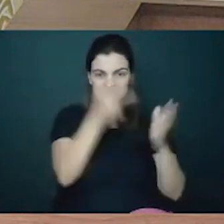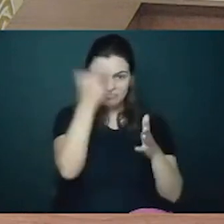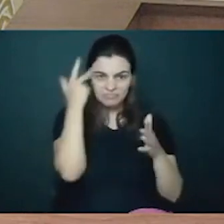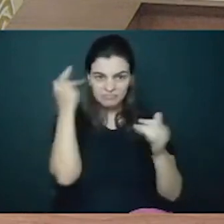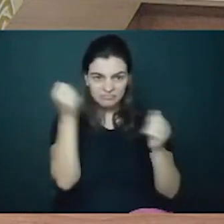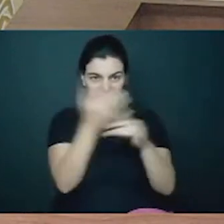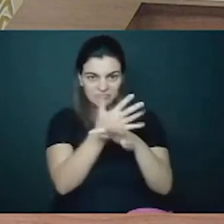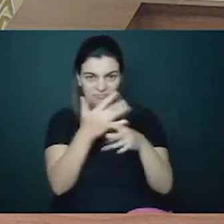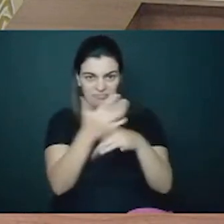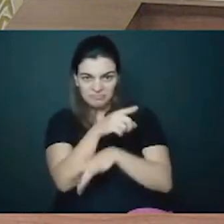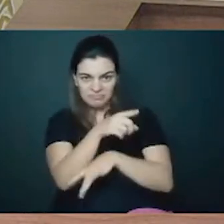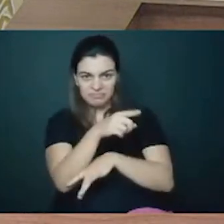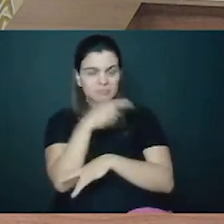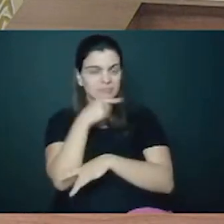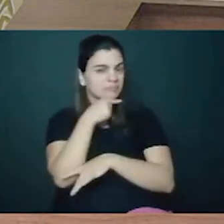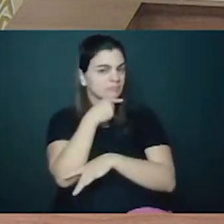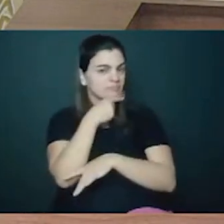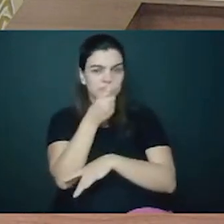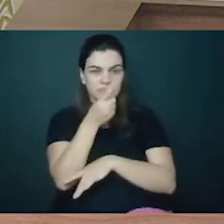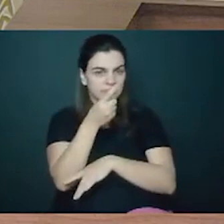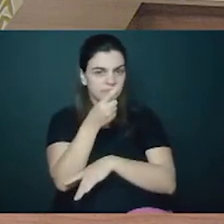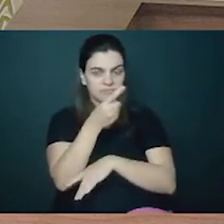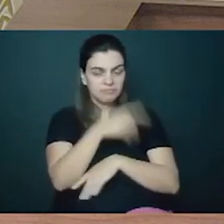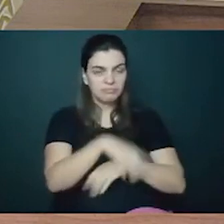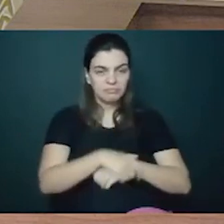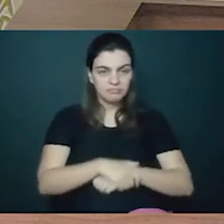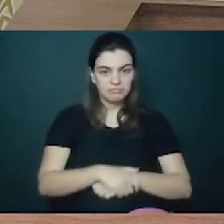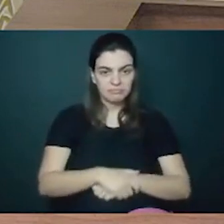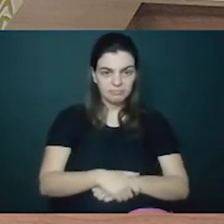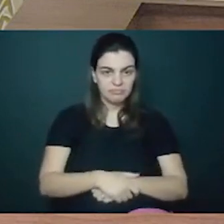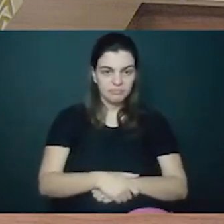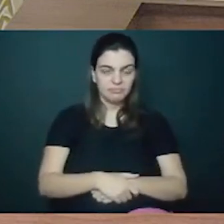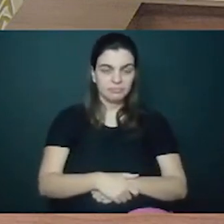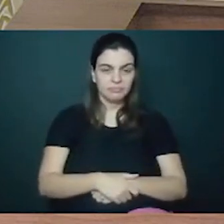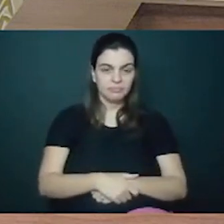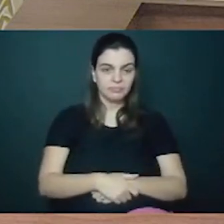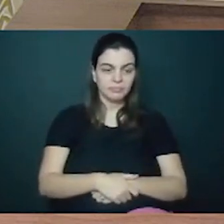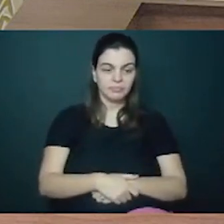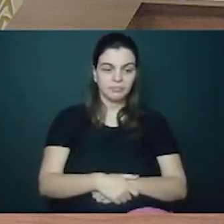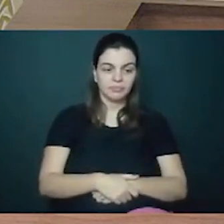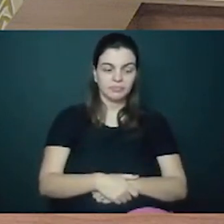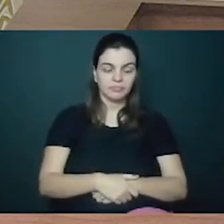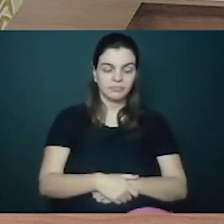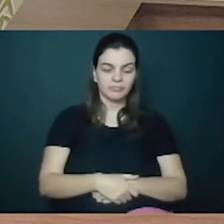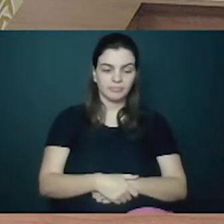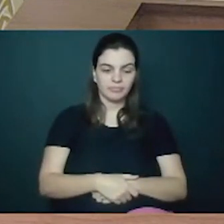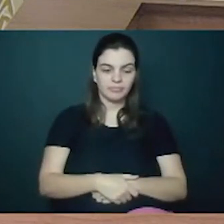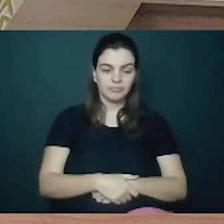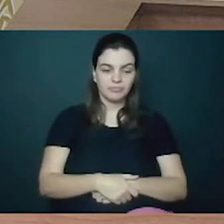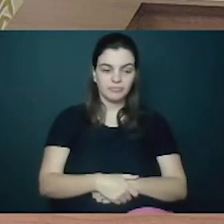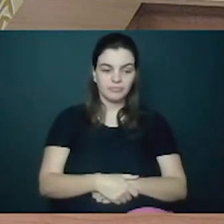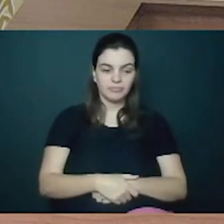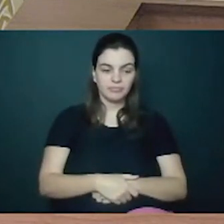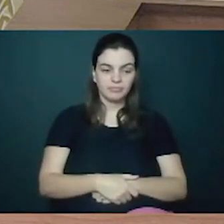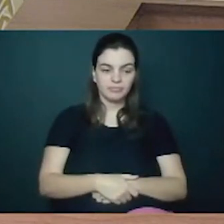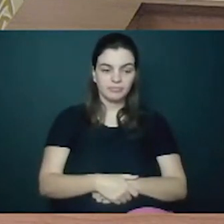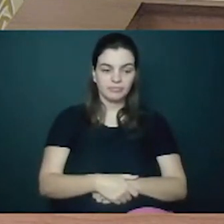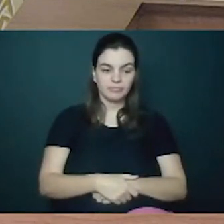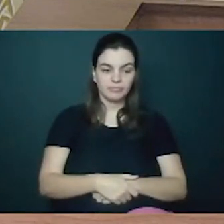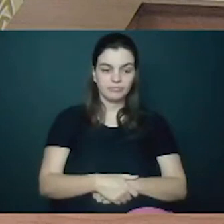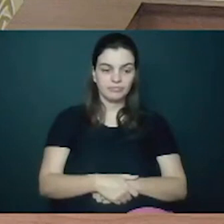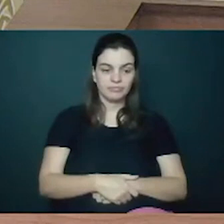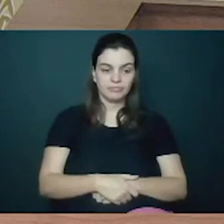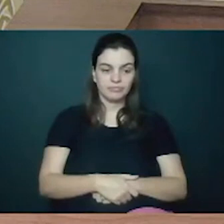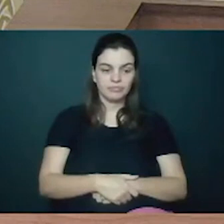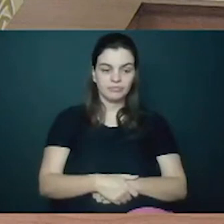utilizado pela população curitibana. Mas, antes do início do nosso mandato, a intenção era dar